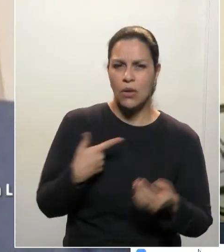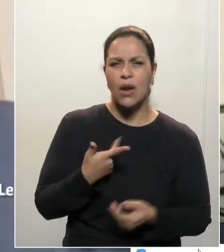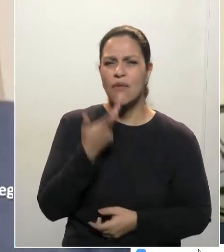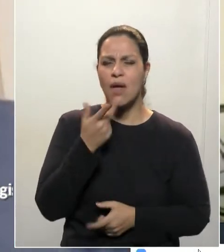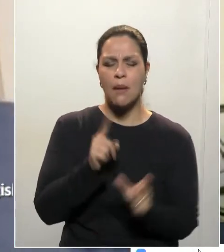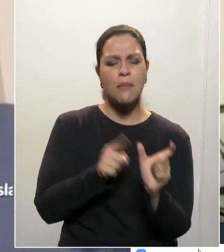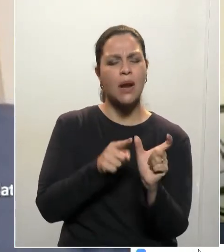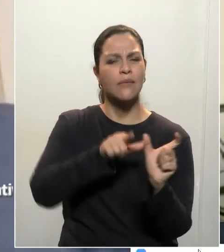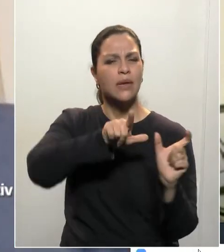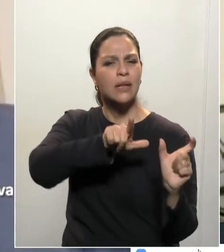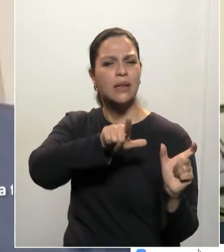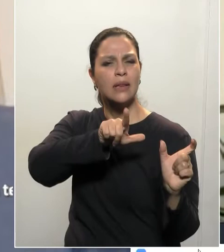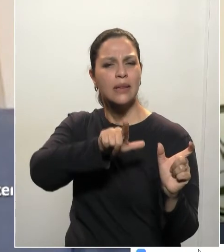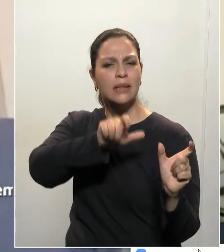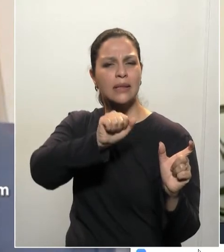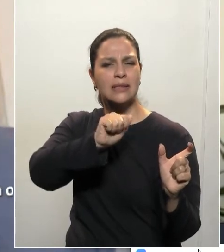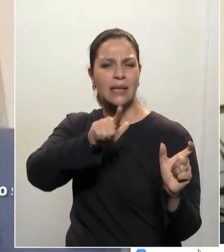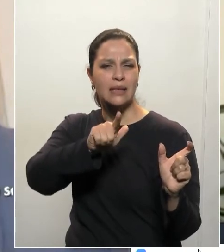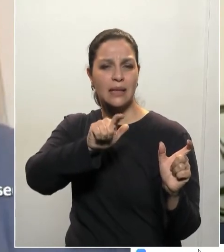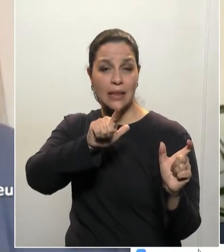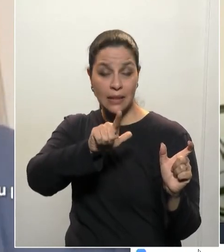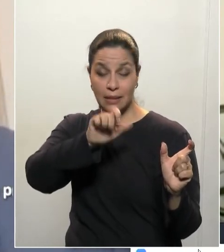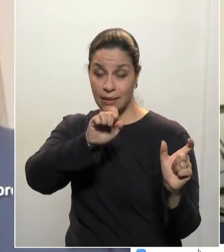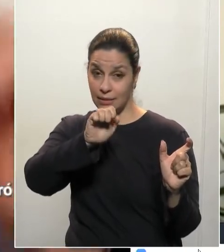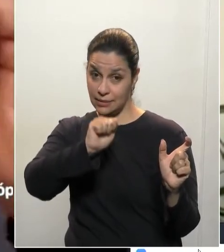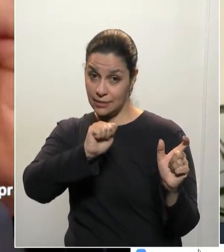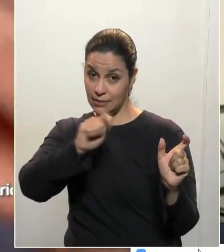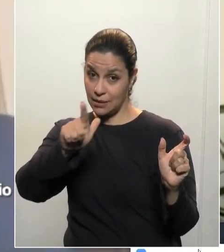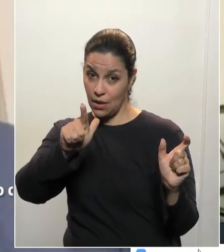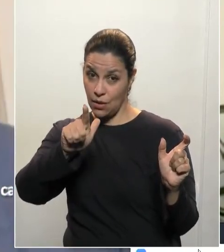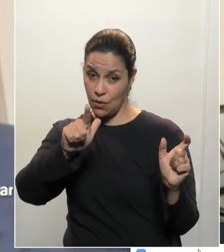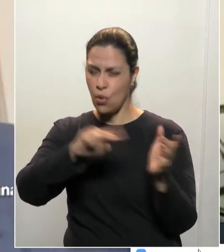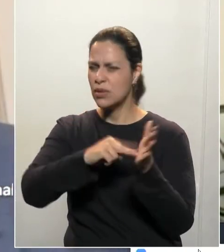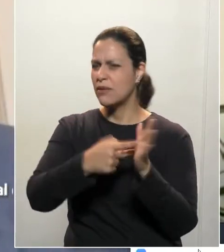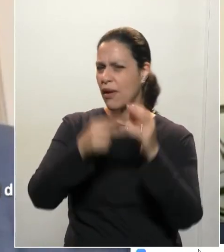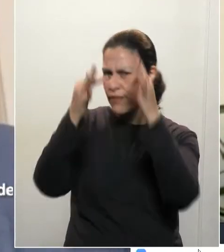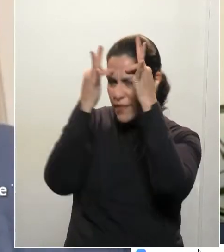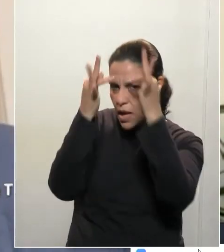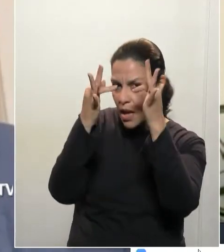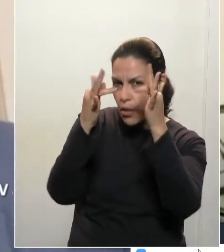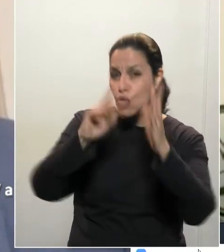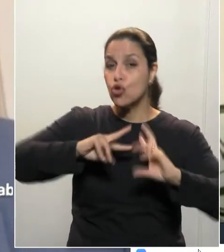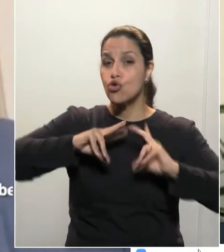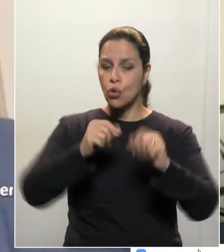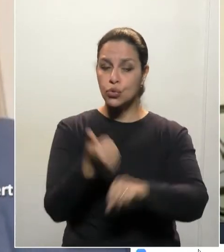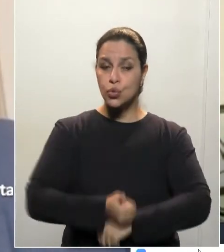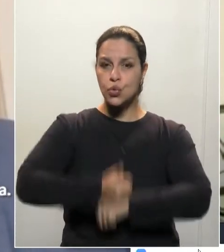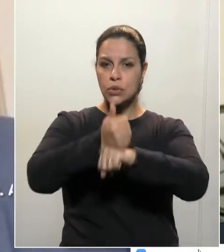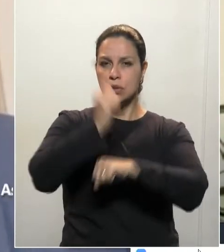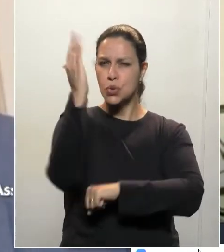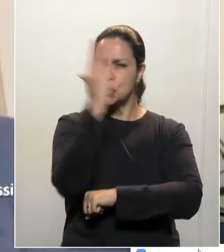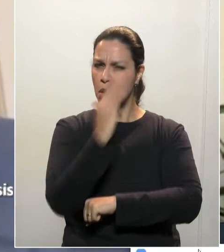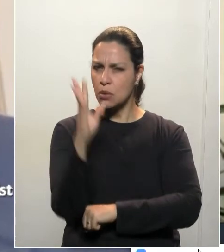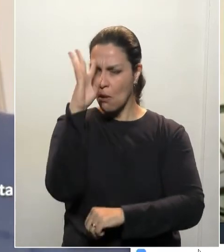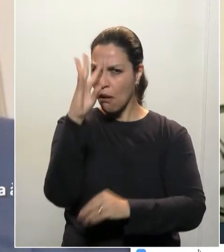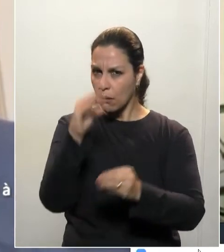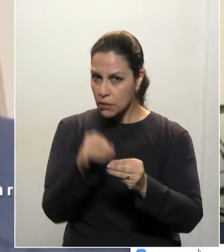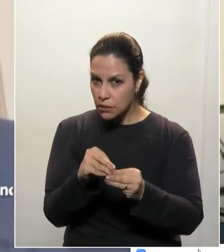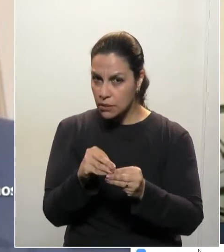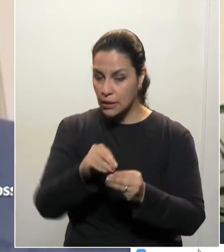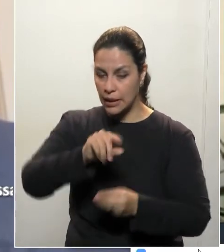palavra leal ela norteasse os líderes desse país pra entender que